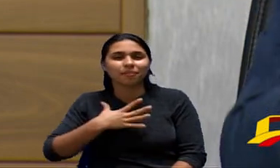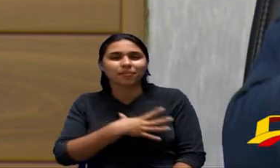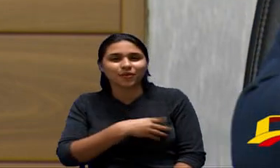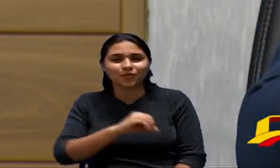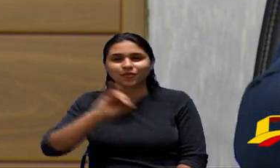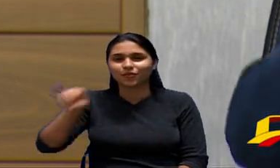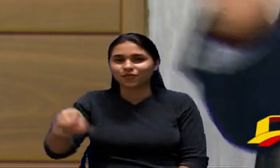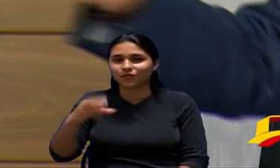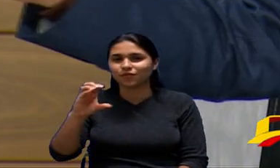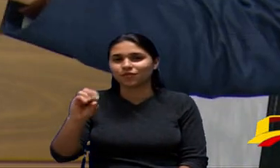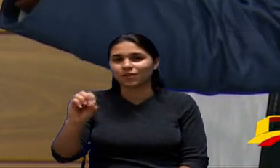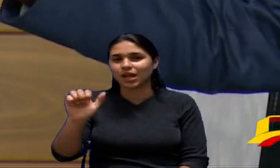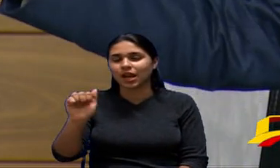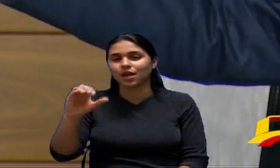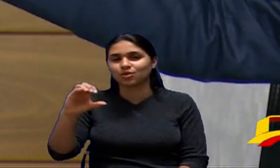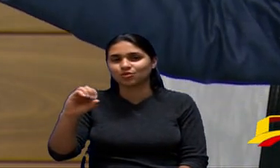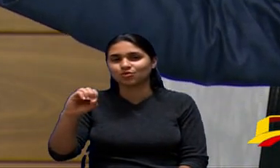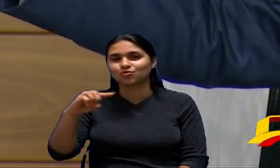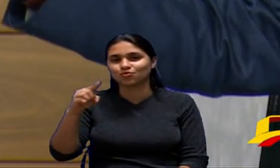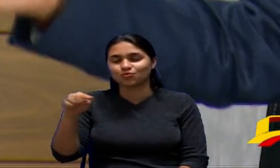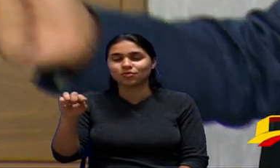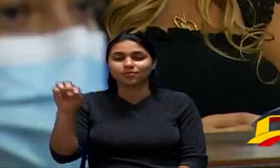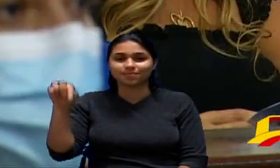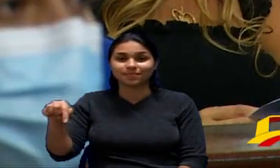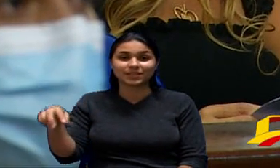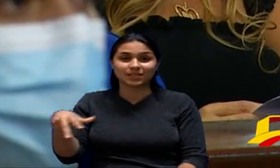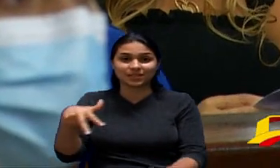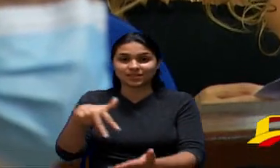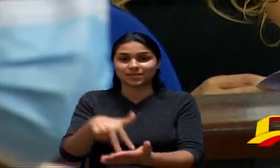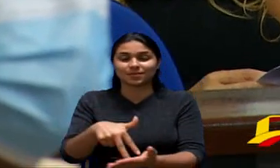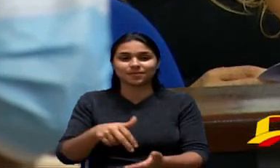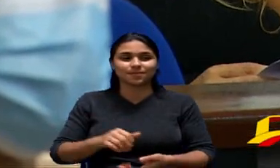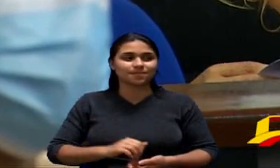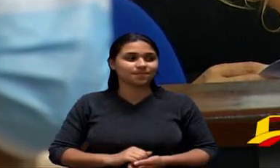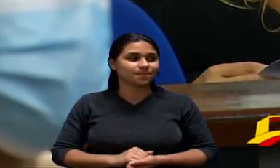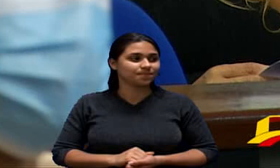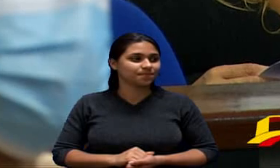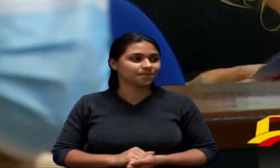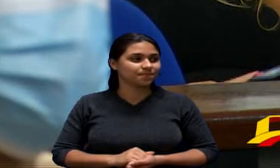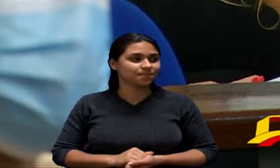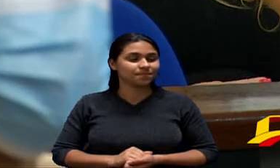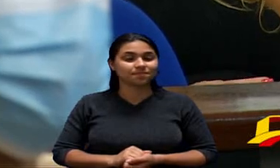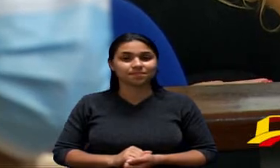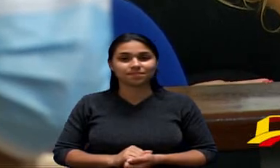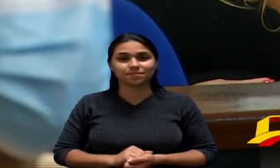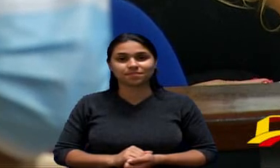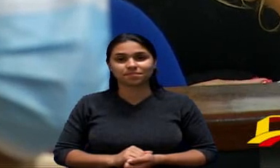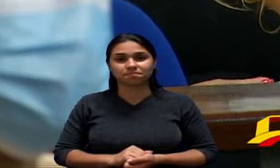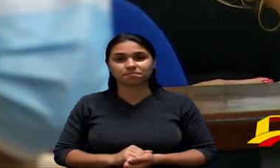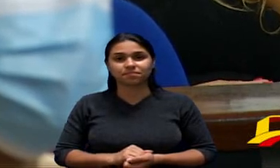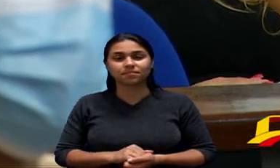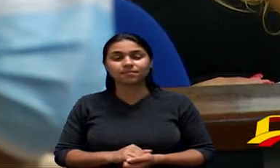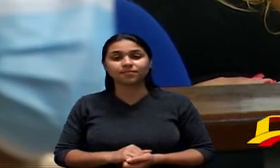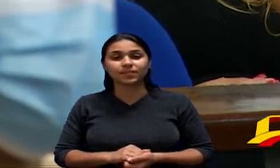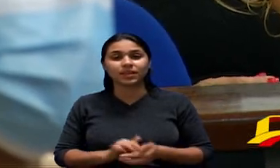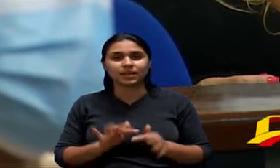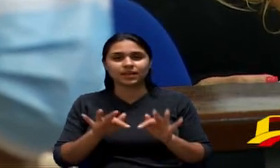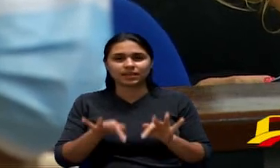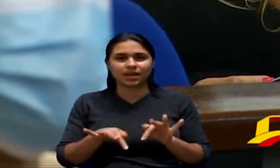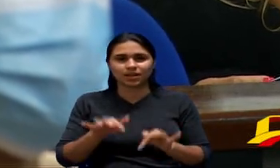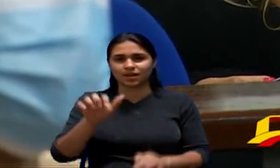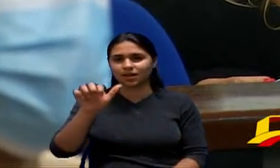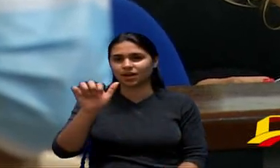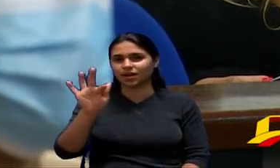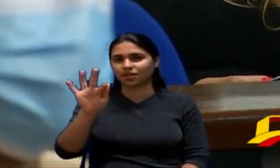agora pode terminar o questionamento vereador Fausto que você estava terminando o seu assunto